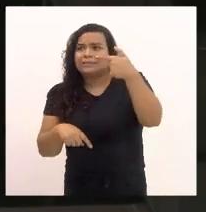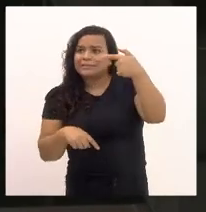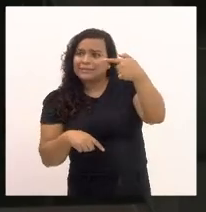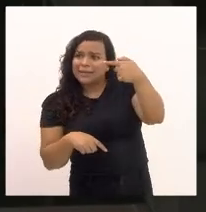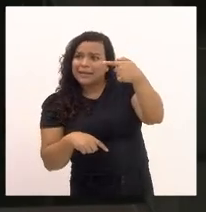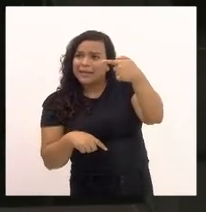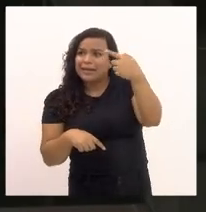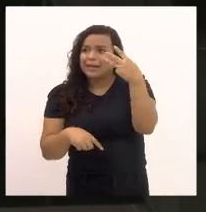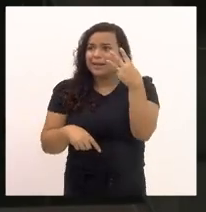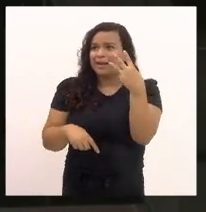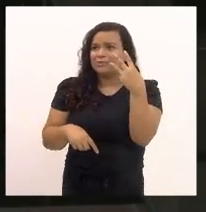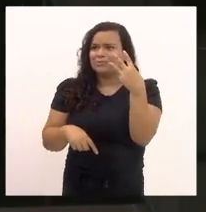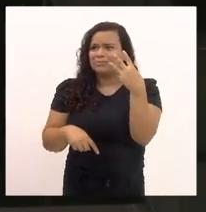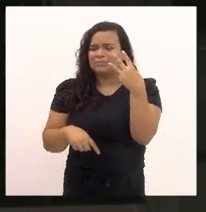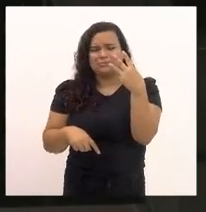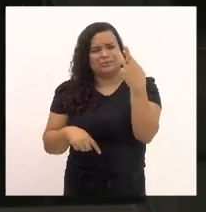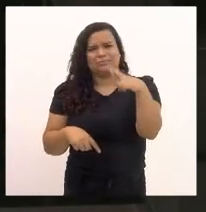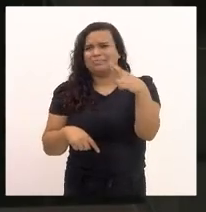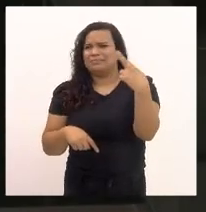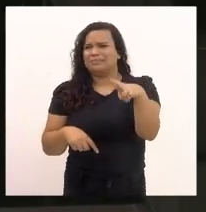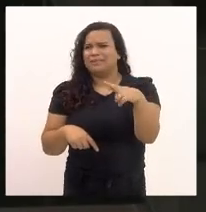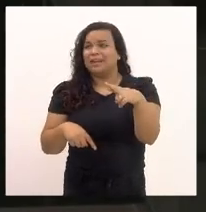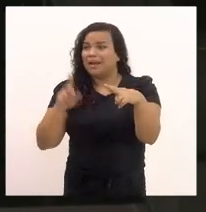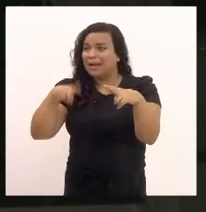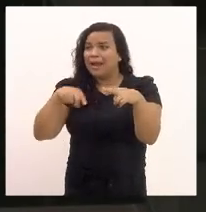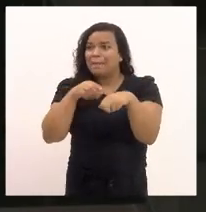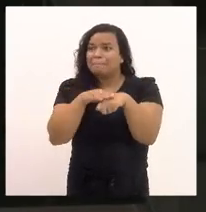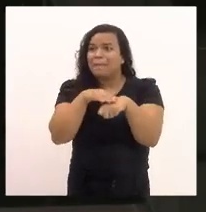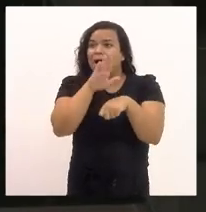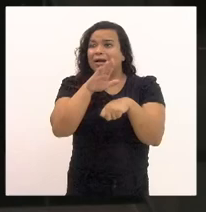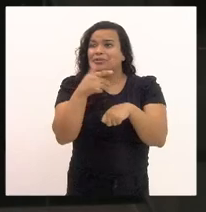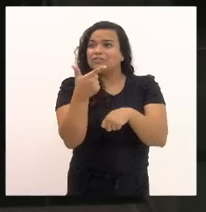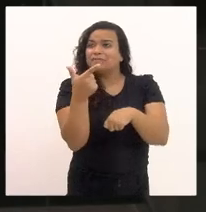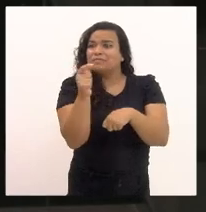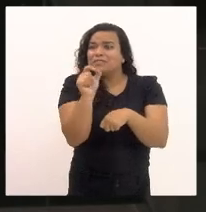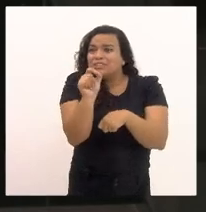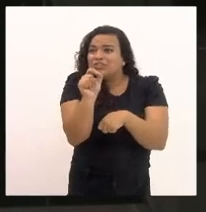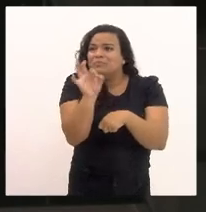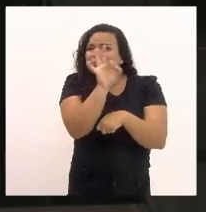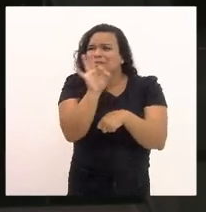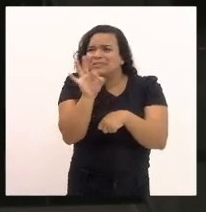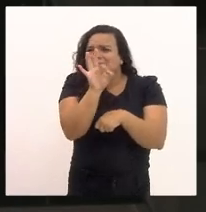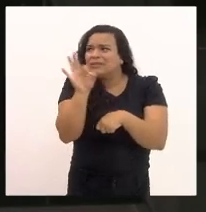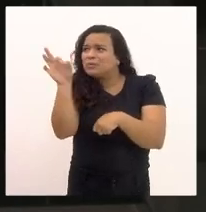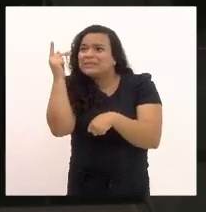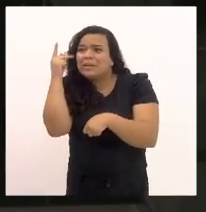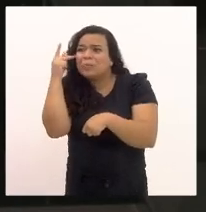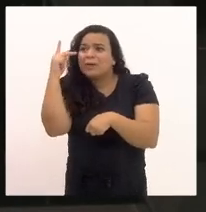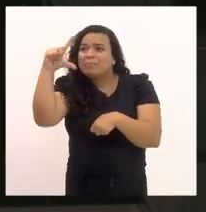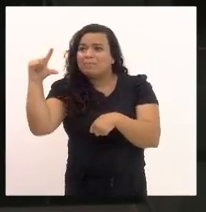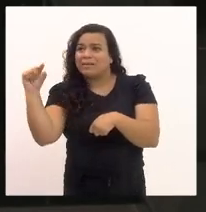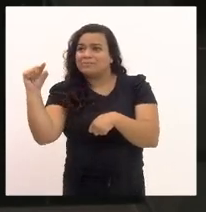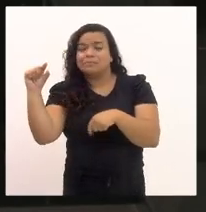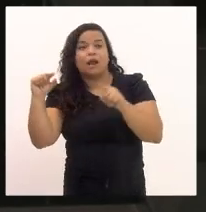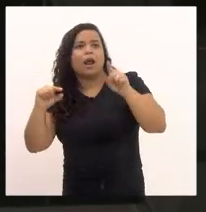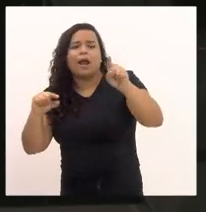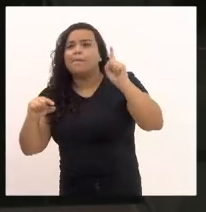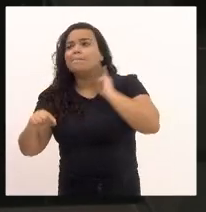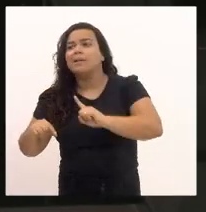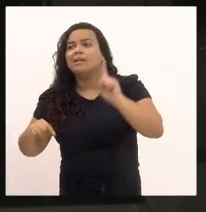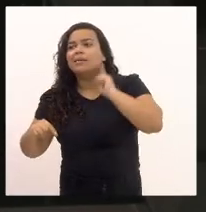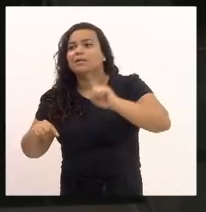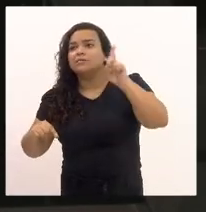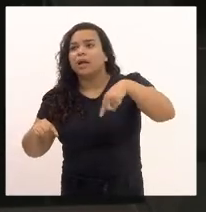20% a mais que São Paulo. Minas Gerais cobra R$ 135